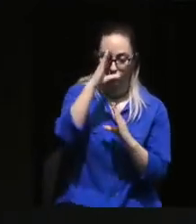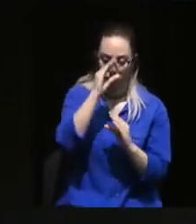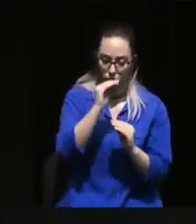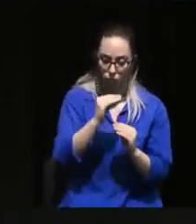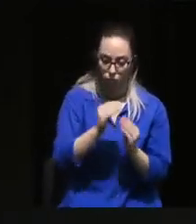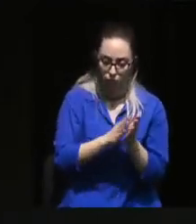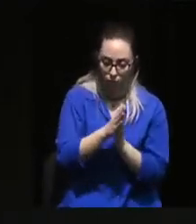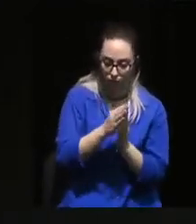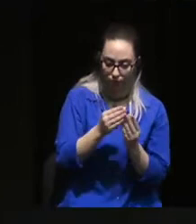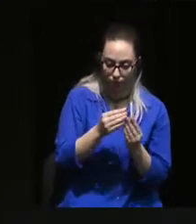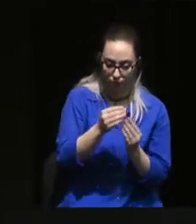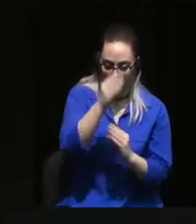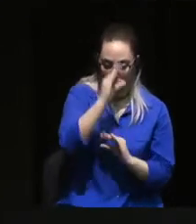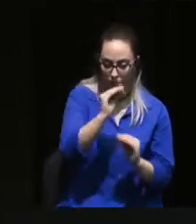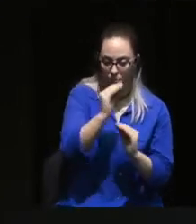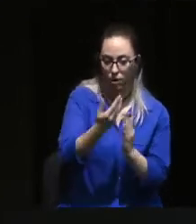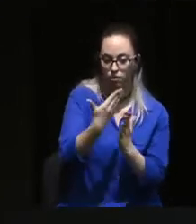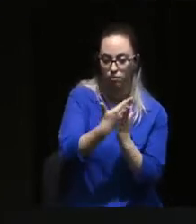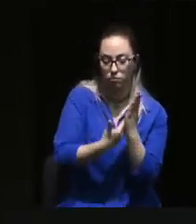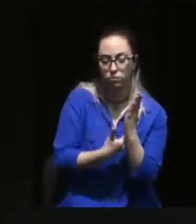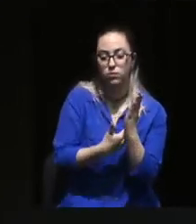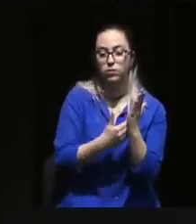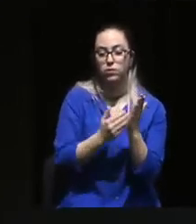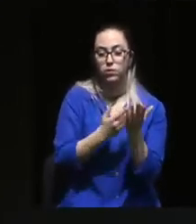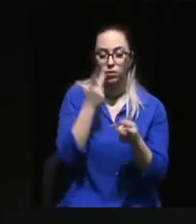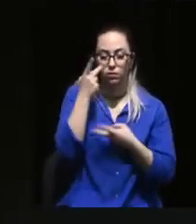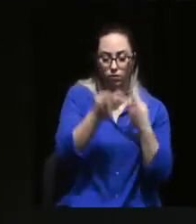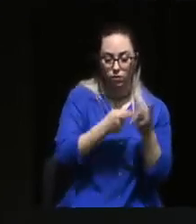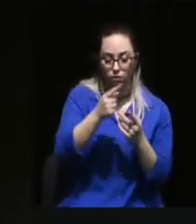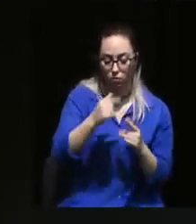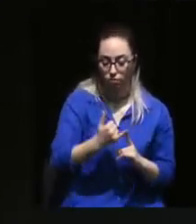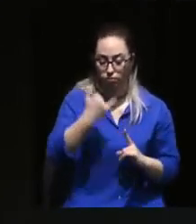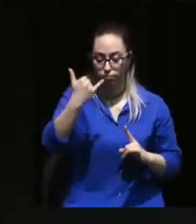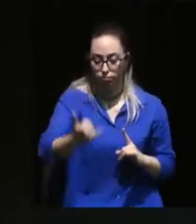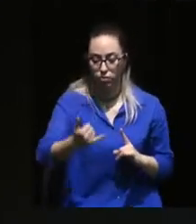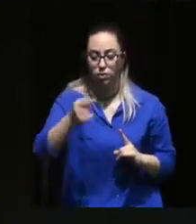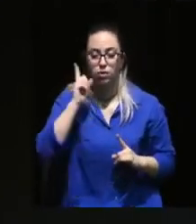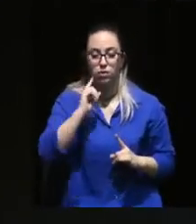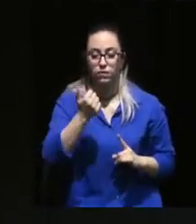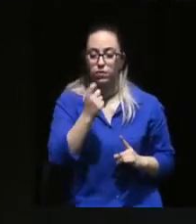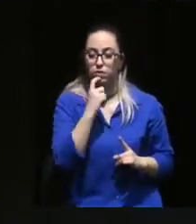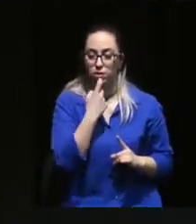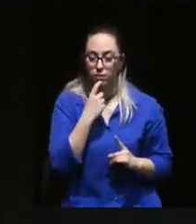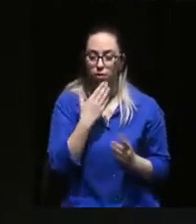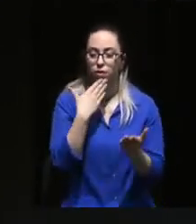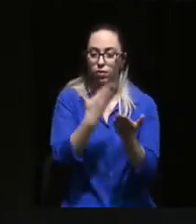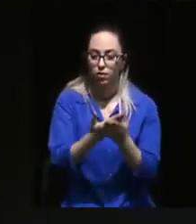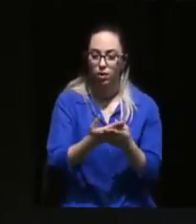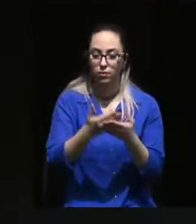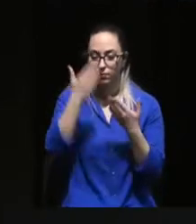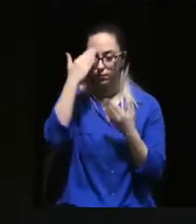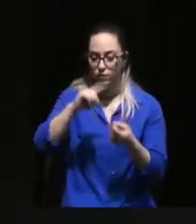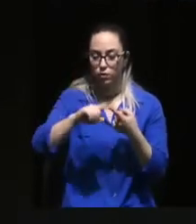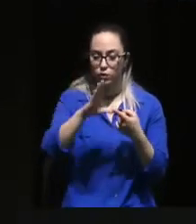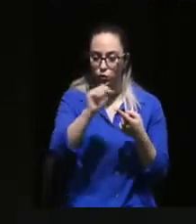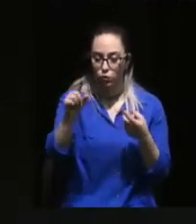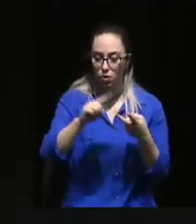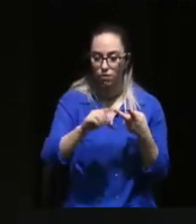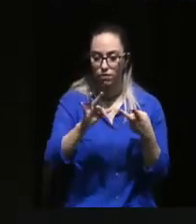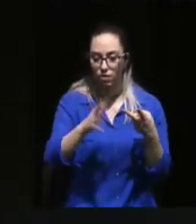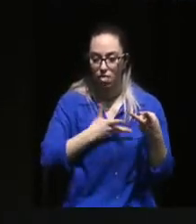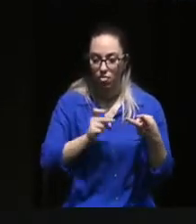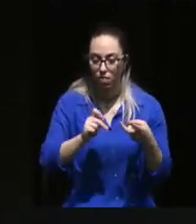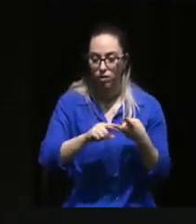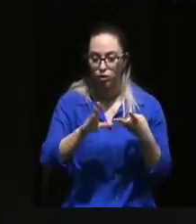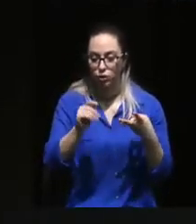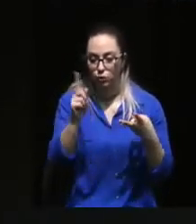Municipal, no seguimento destas petições, para que no próximo 25 de Abril, celebremos já o nome de João Arruda, Fernandes Iesteira,